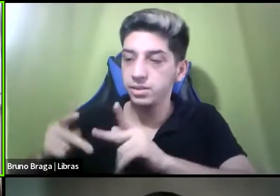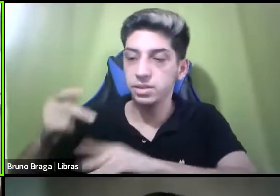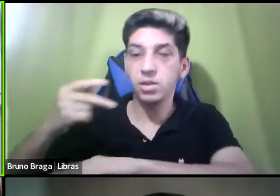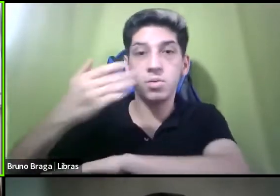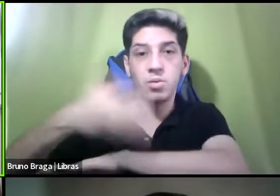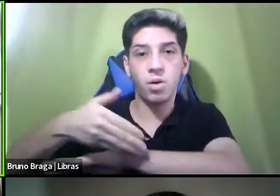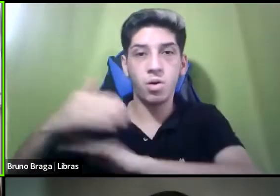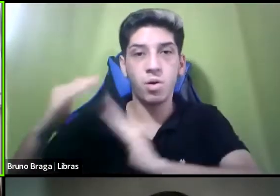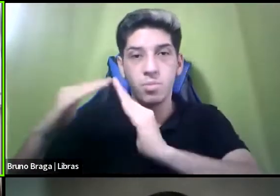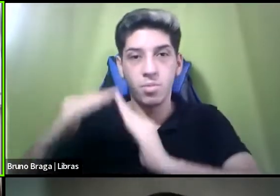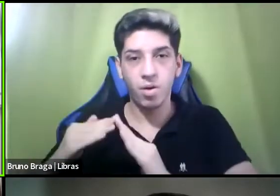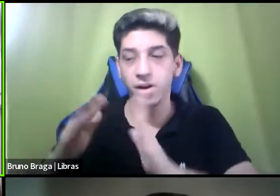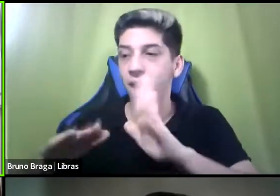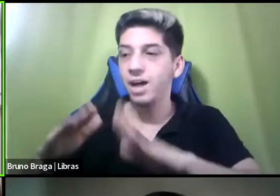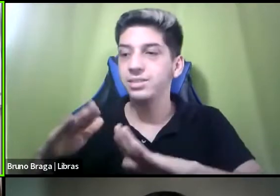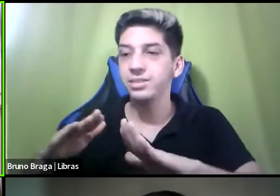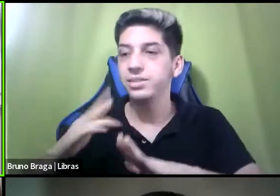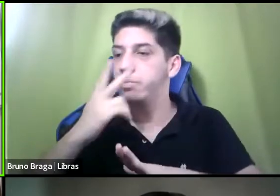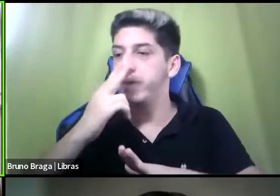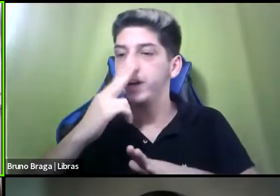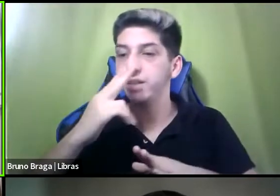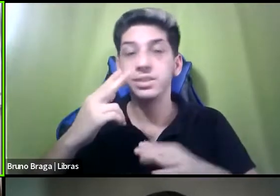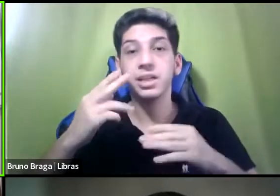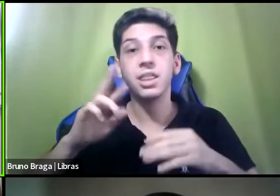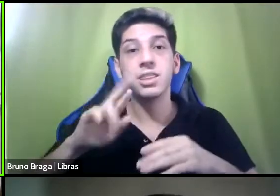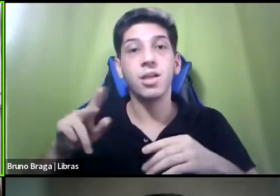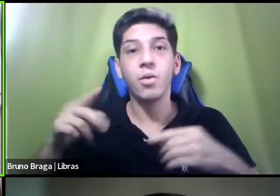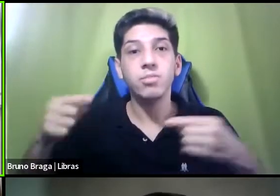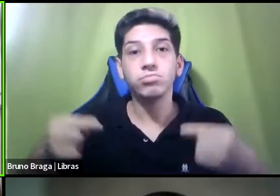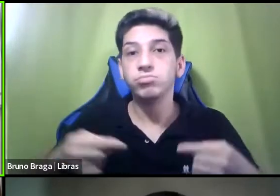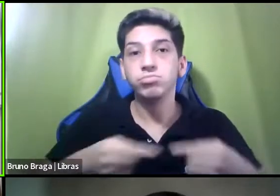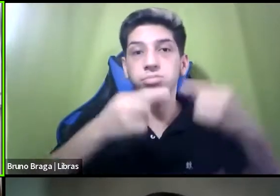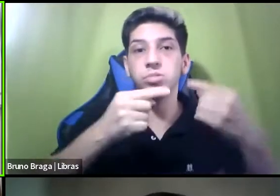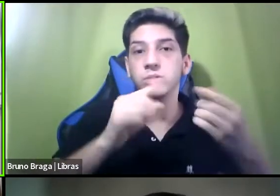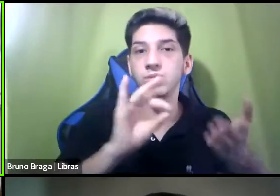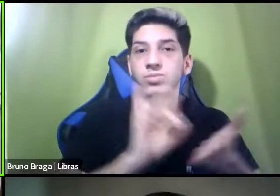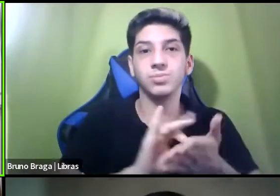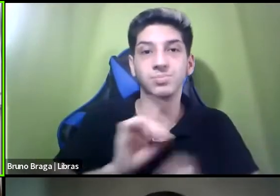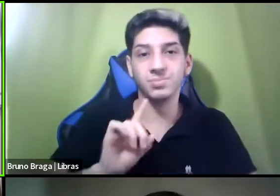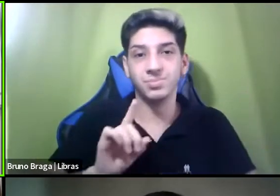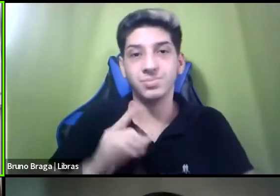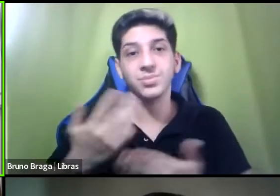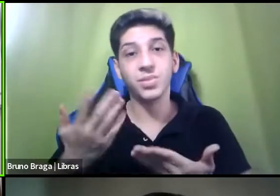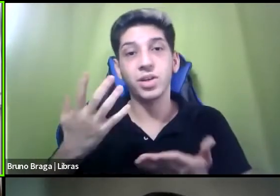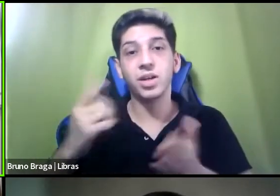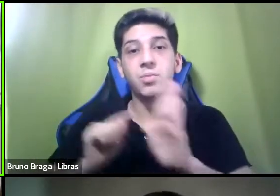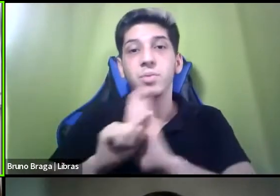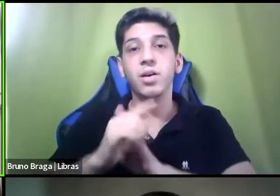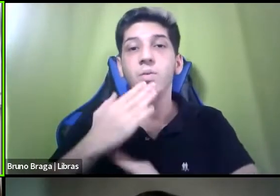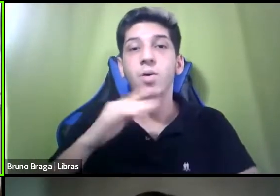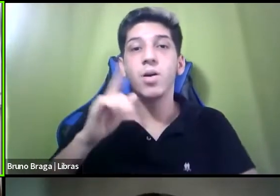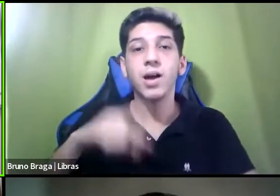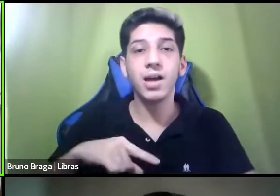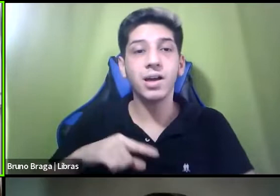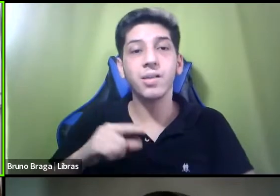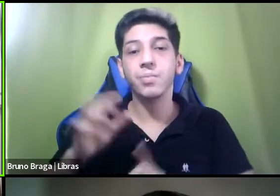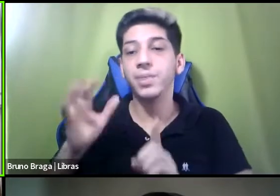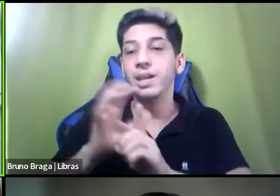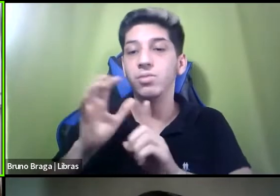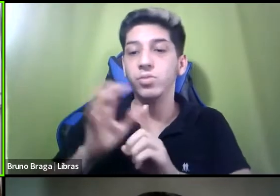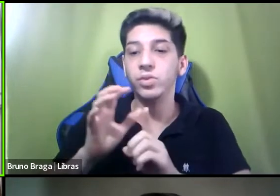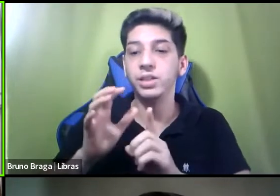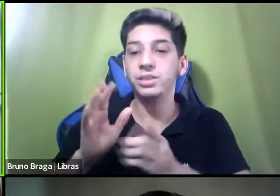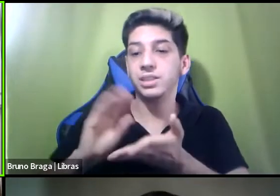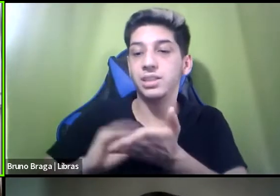correspondem ao efetivo eu queria te perguntar qual o impacto dessa falta de